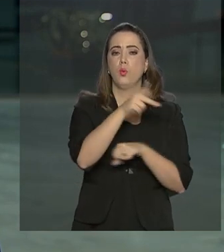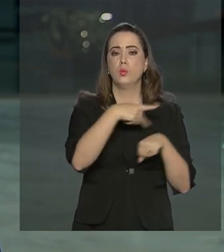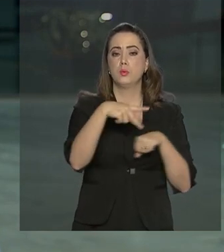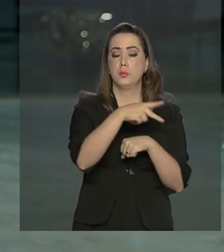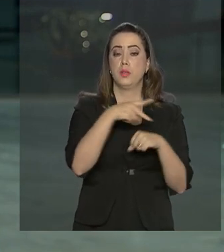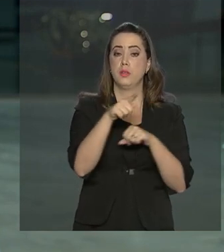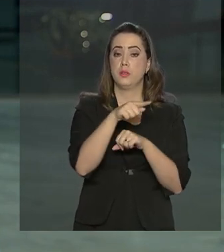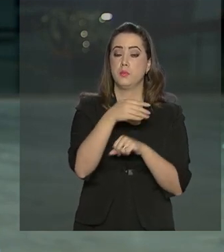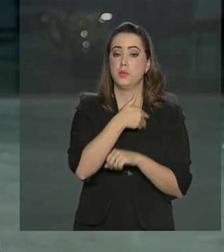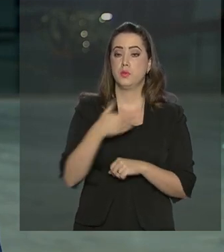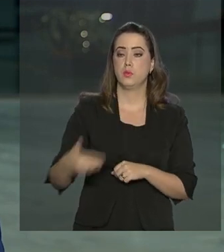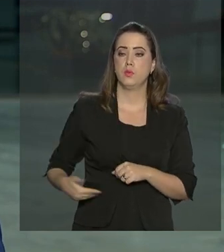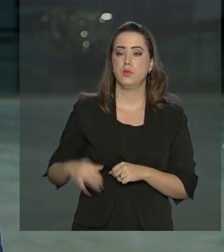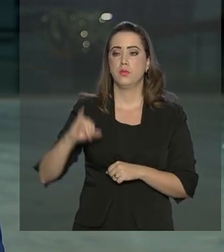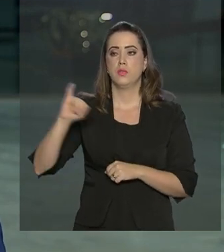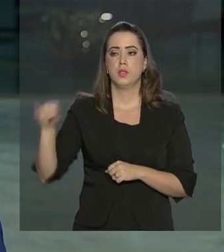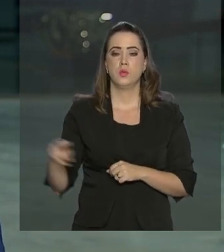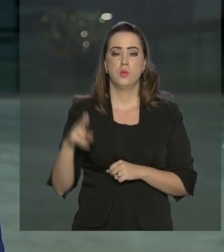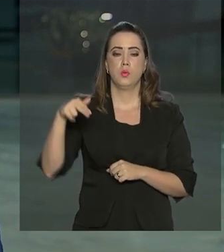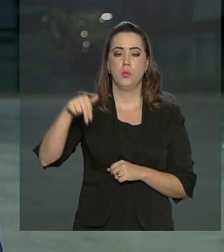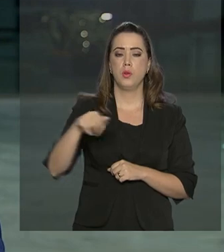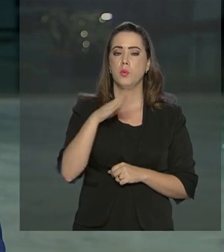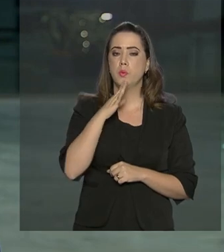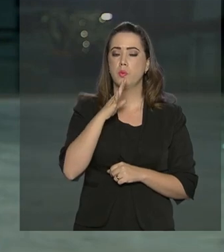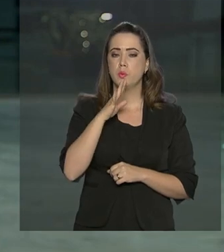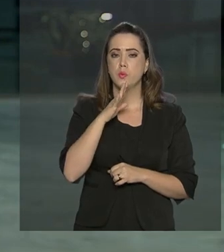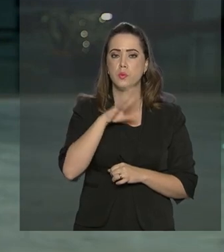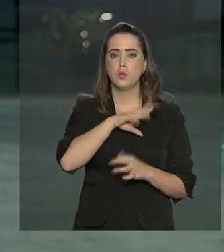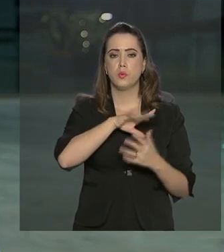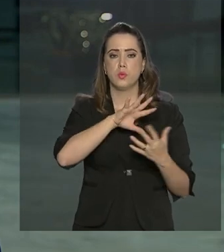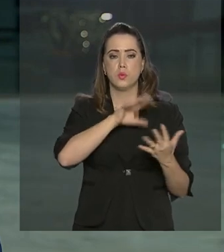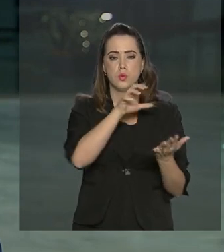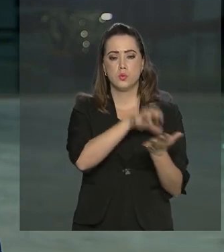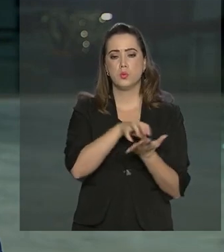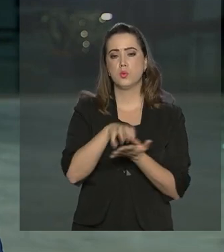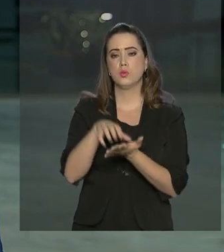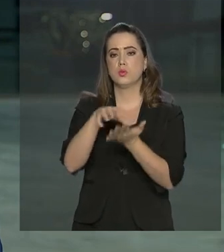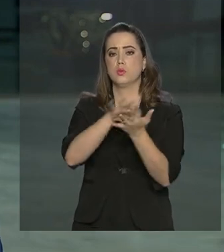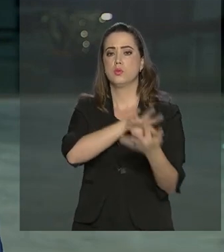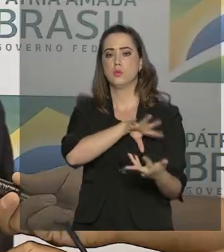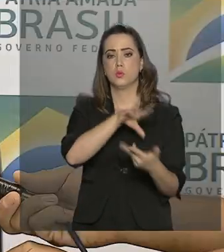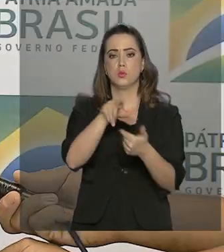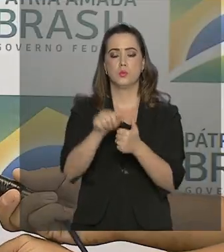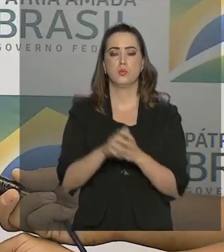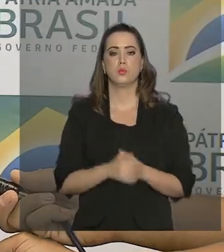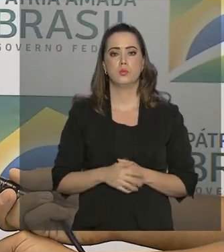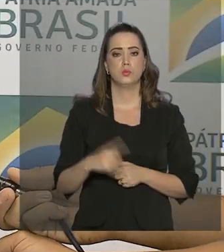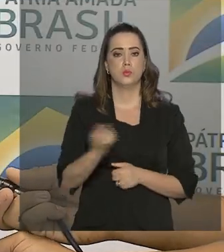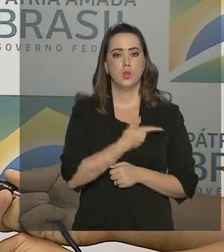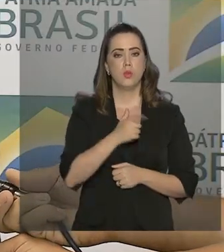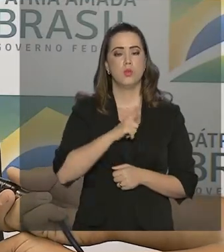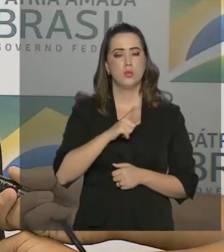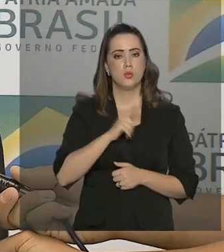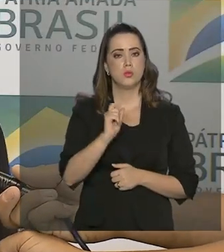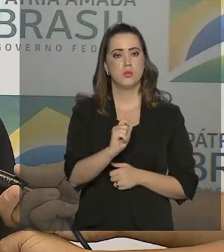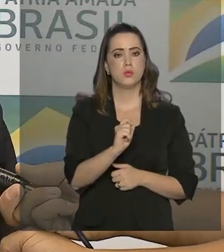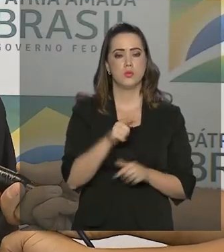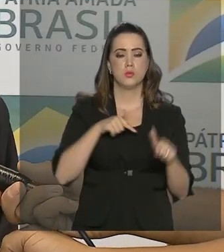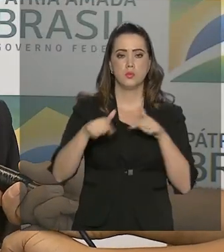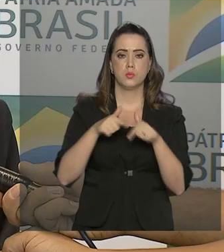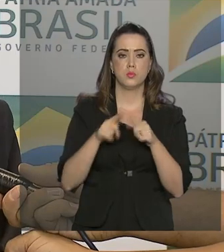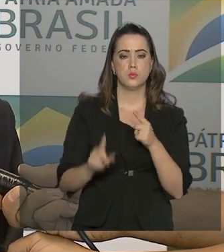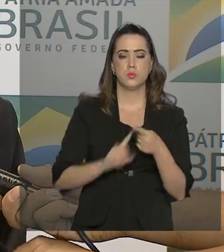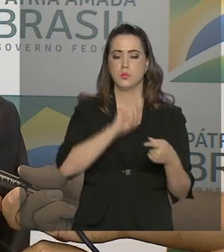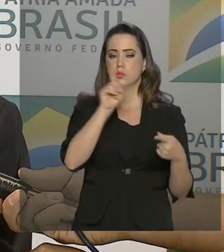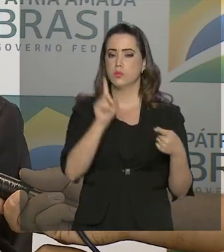para que o governo de Guaidó seja reconhecido por organismos internacionais. Nós temos uma atuação, em primeiro